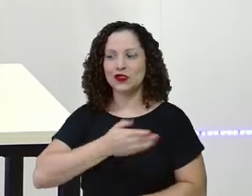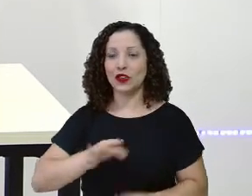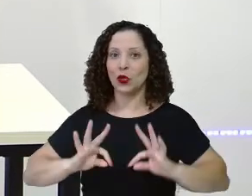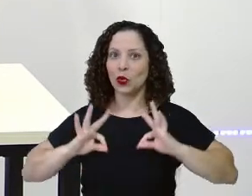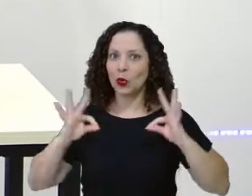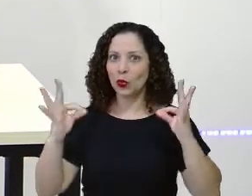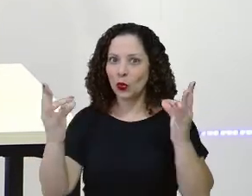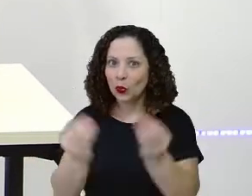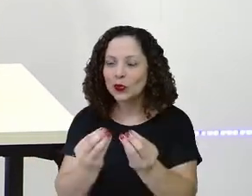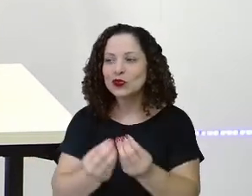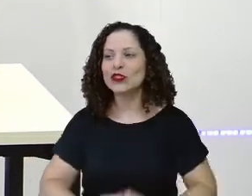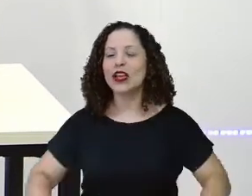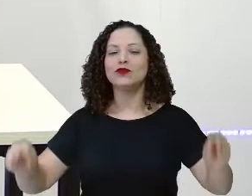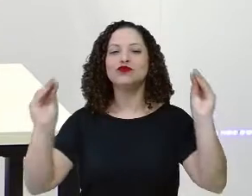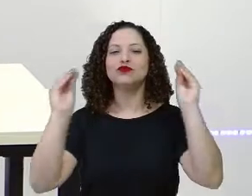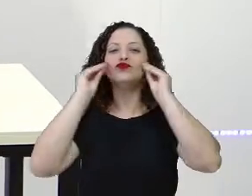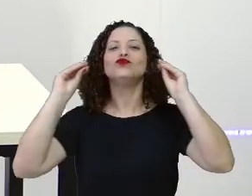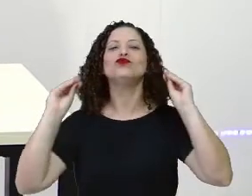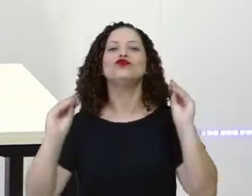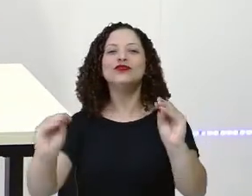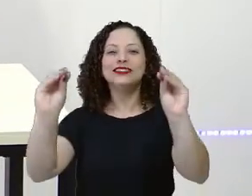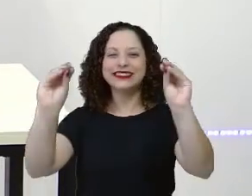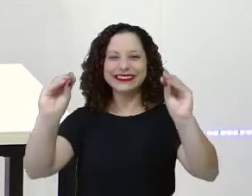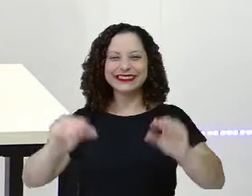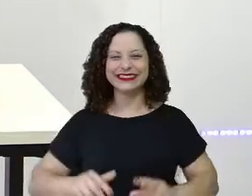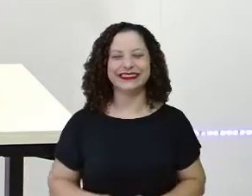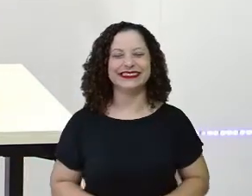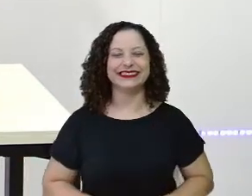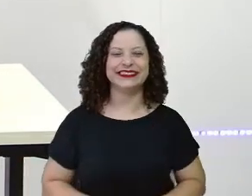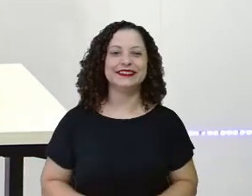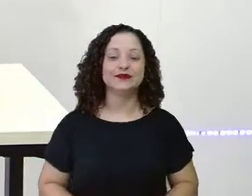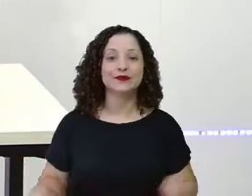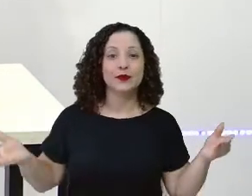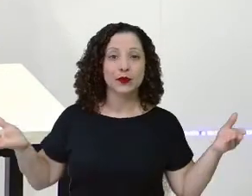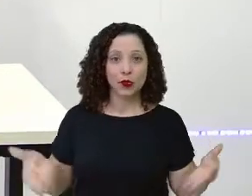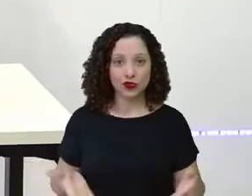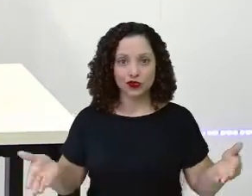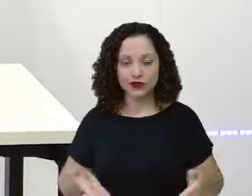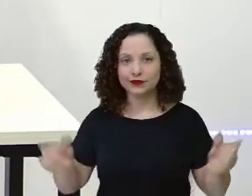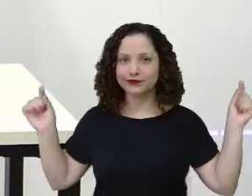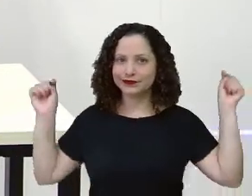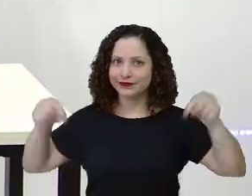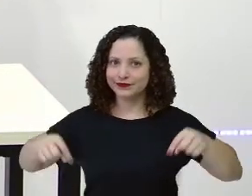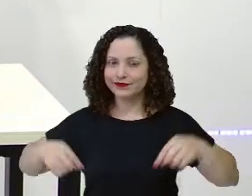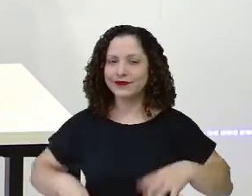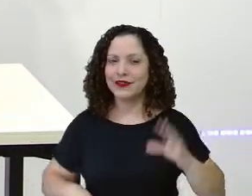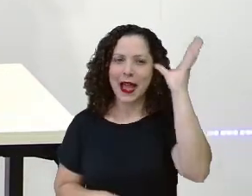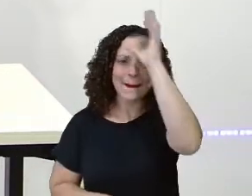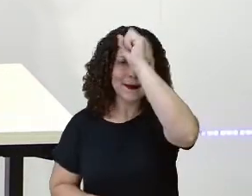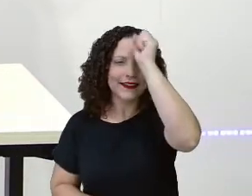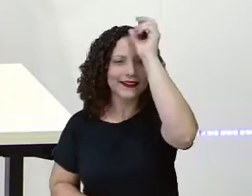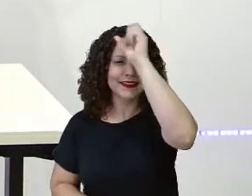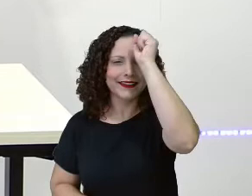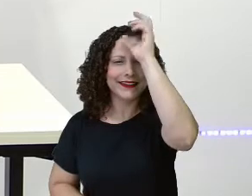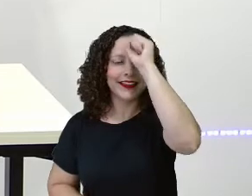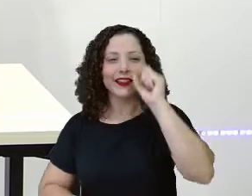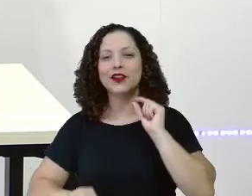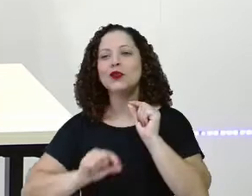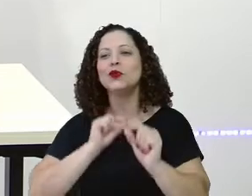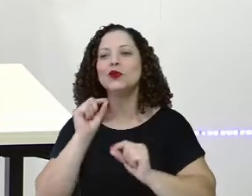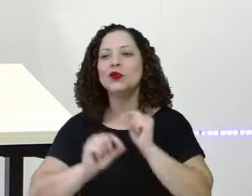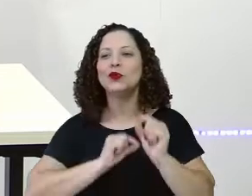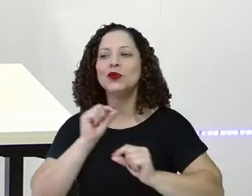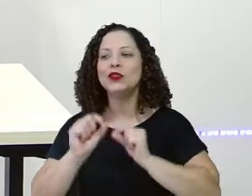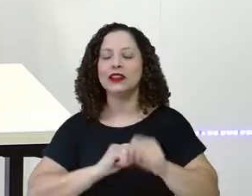Um beijo para os coleguinhas? Olha aí! Hoje, a gente vai aqui aprender escrevendo uma quadrinha, né?